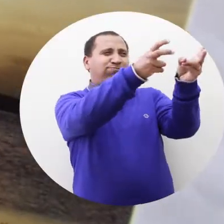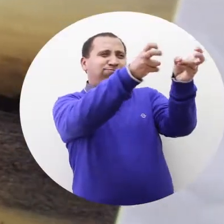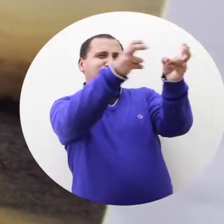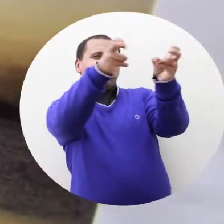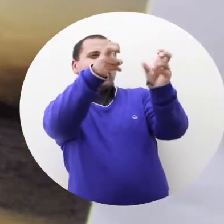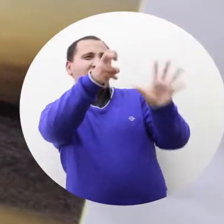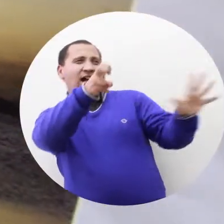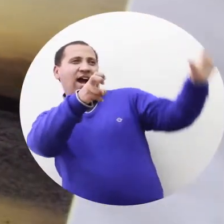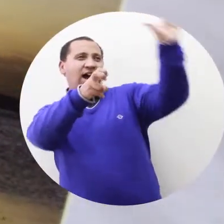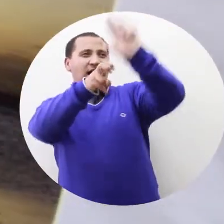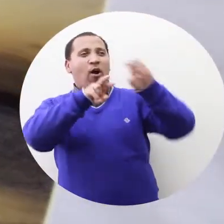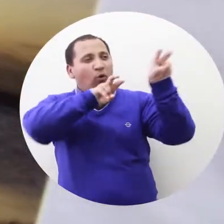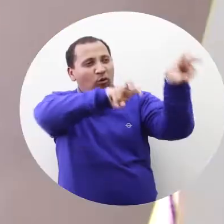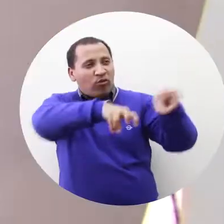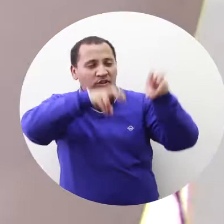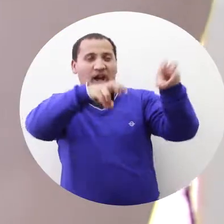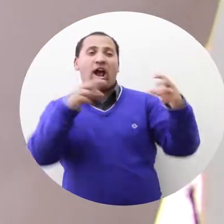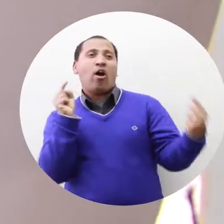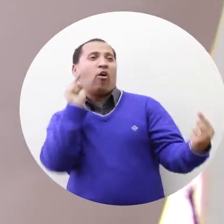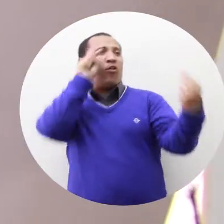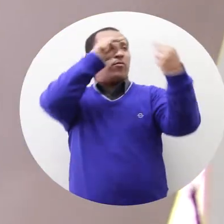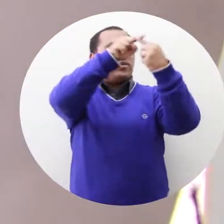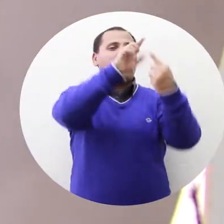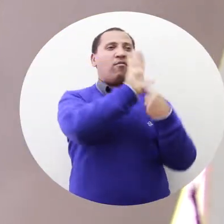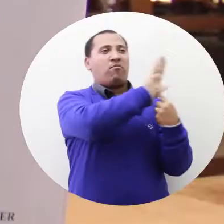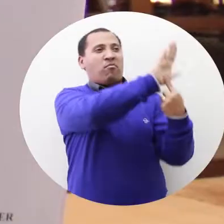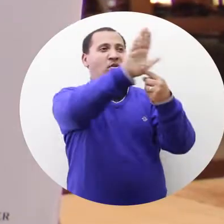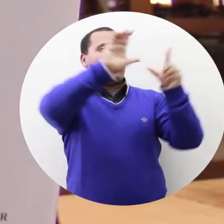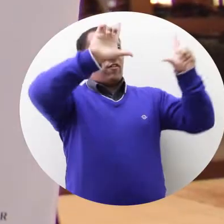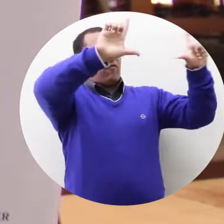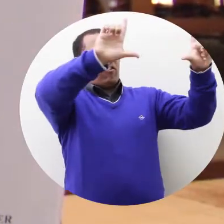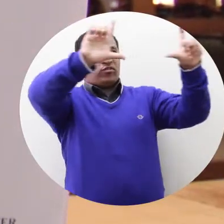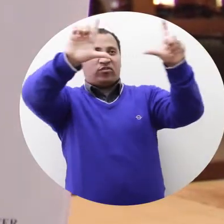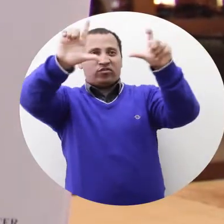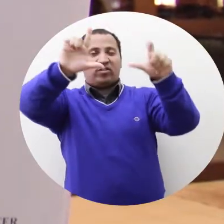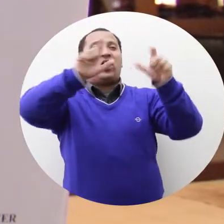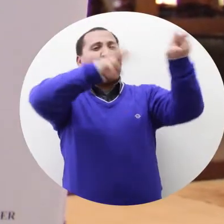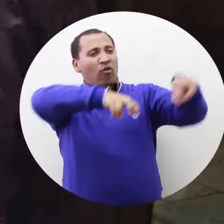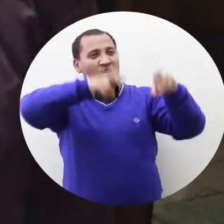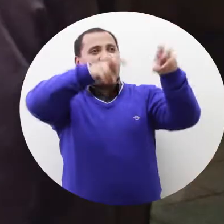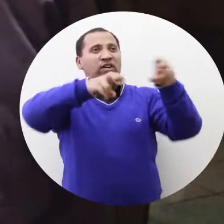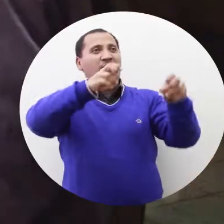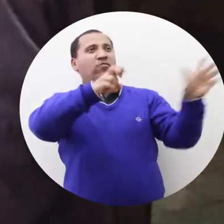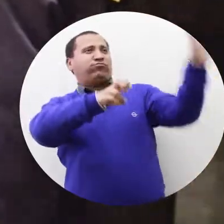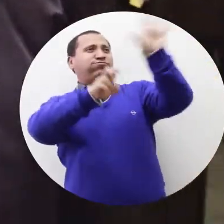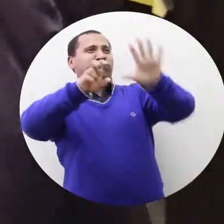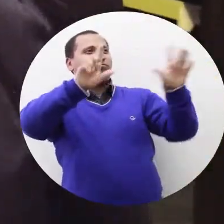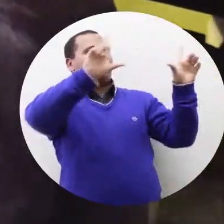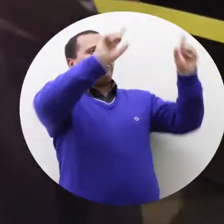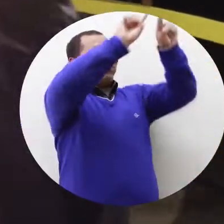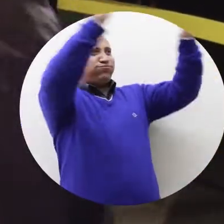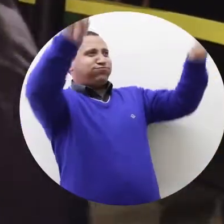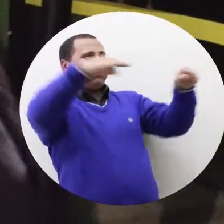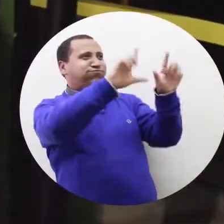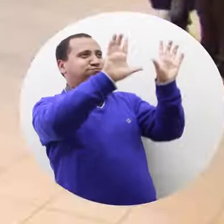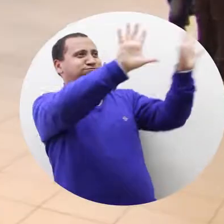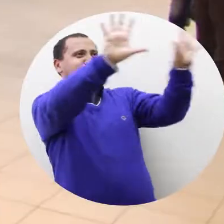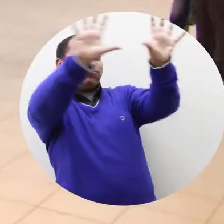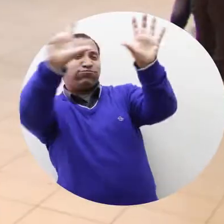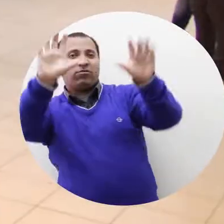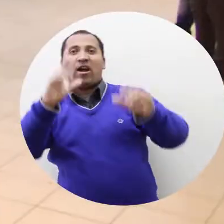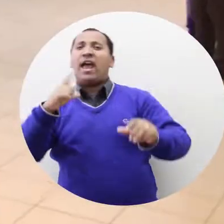Explorar a percepção sobre o cenário rural é um dos objetivos da Mostra Fotográfica Rural em Imagens.